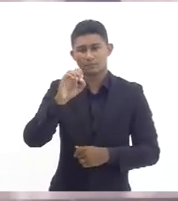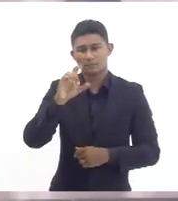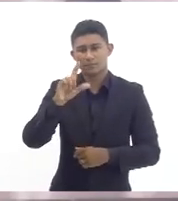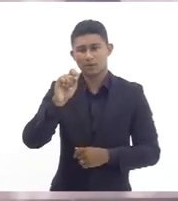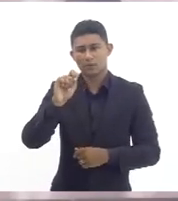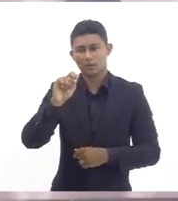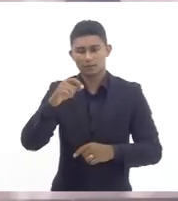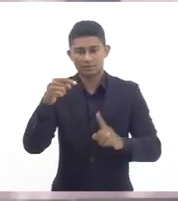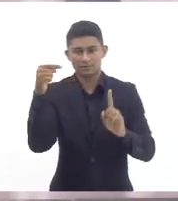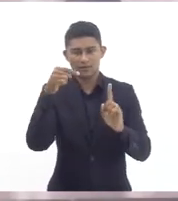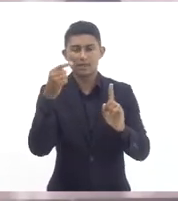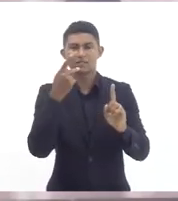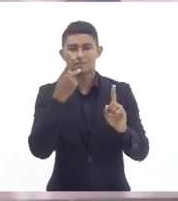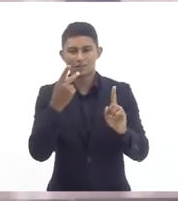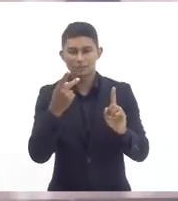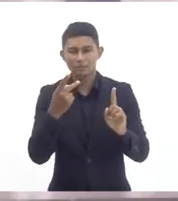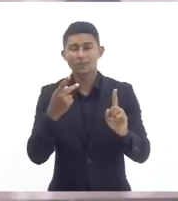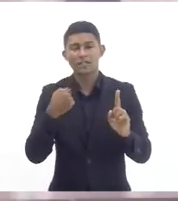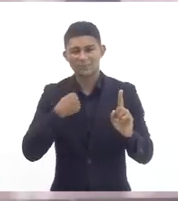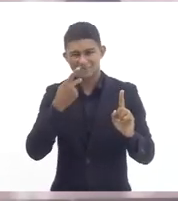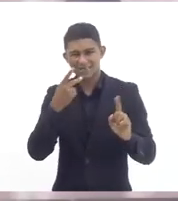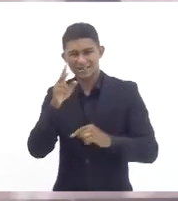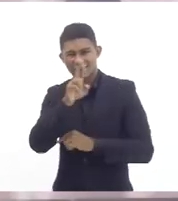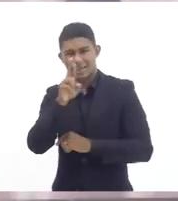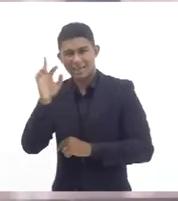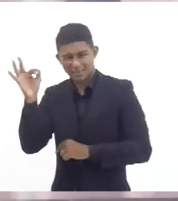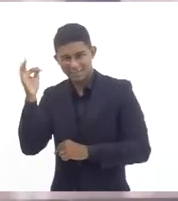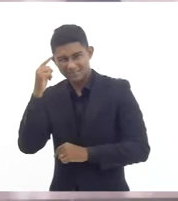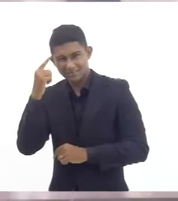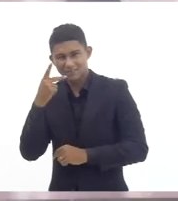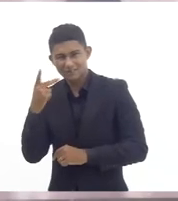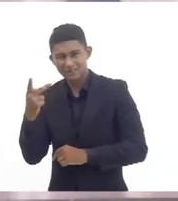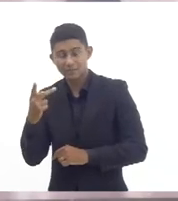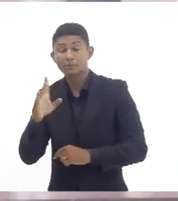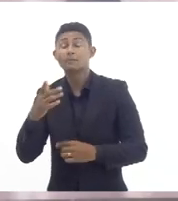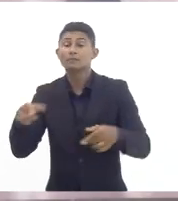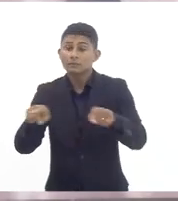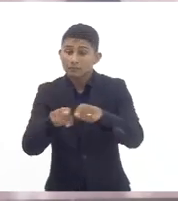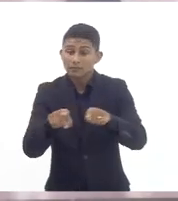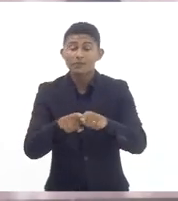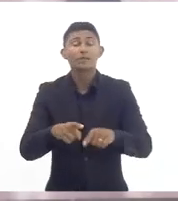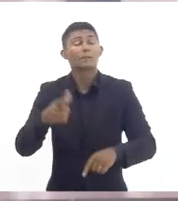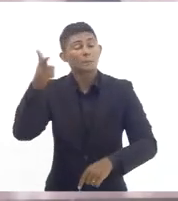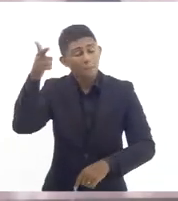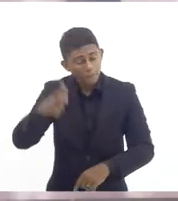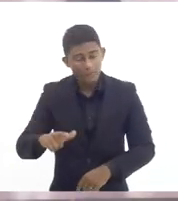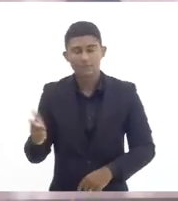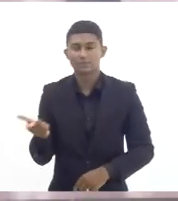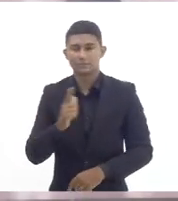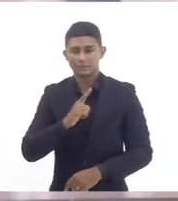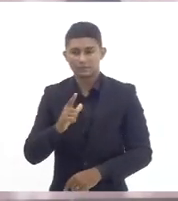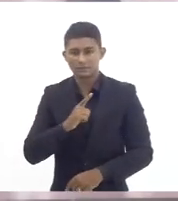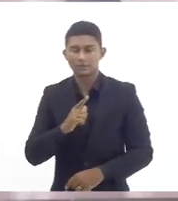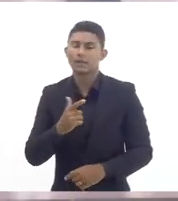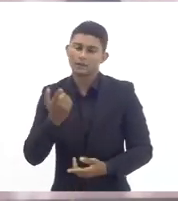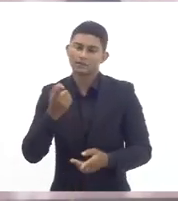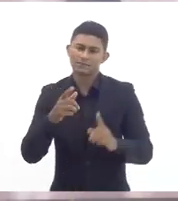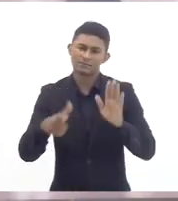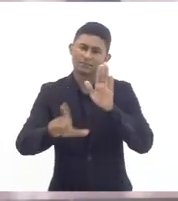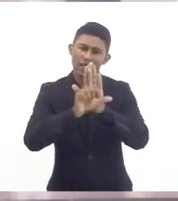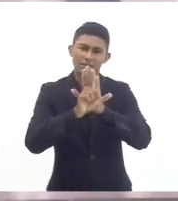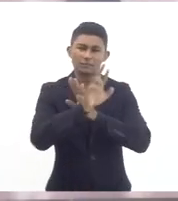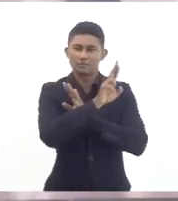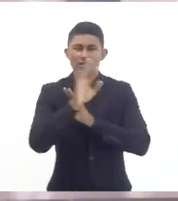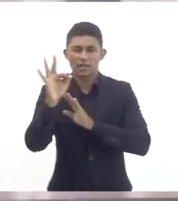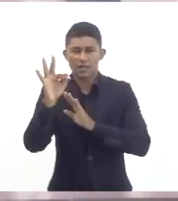citei o antigo regime citei o novo regime mas não havia citado que além disso além de nos dois casos havia a possibilidade de convocação